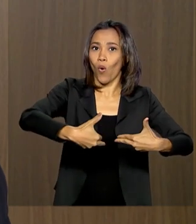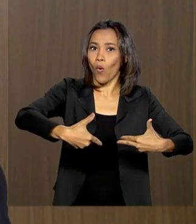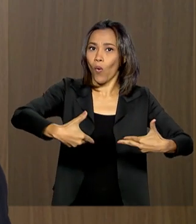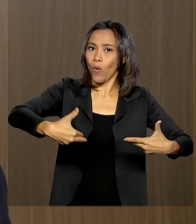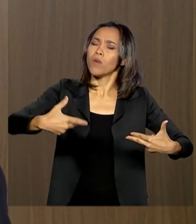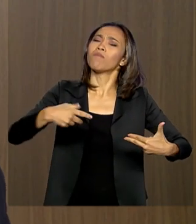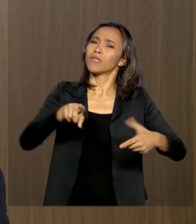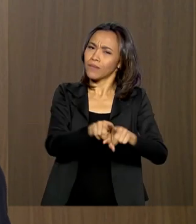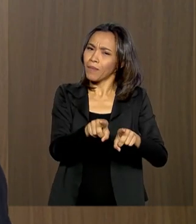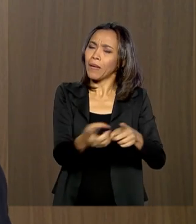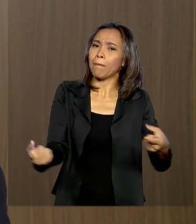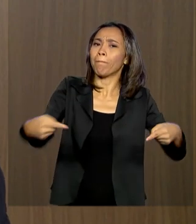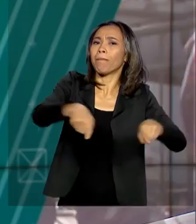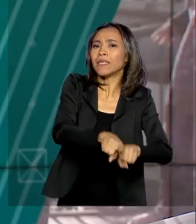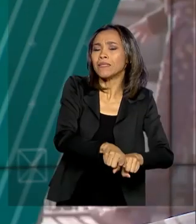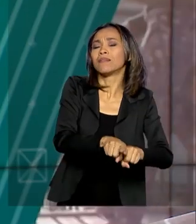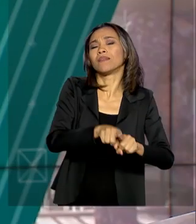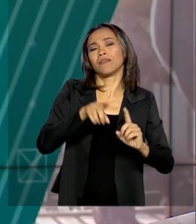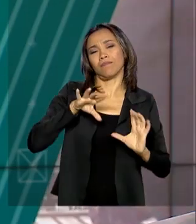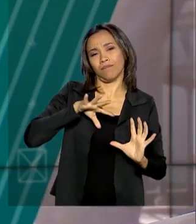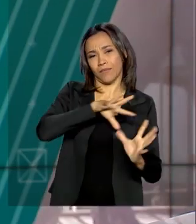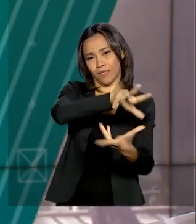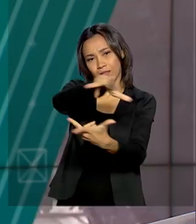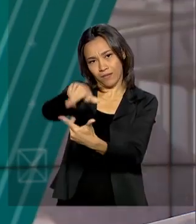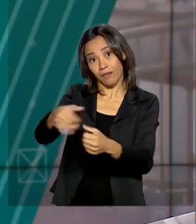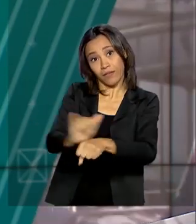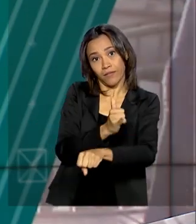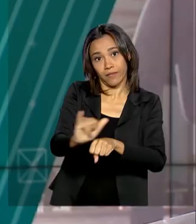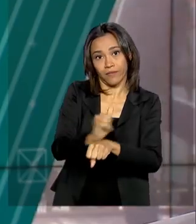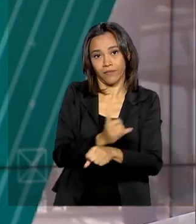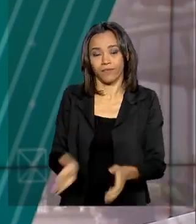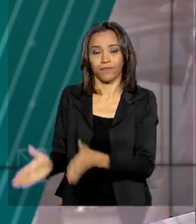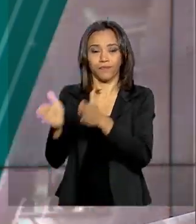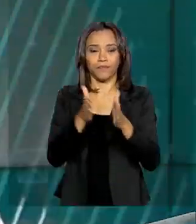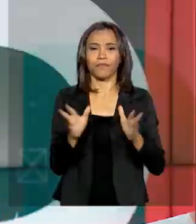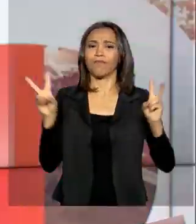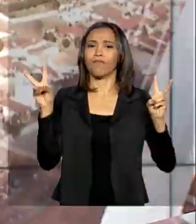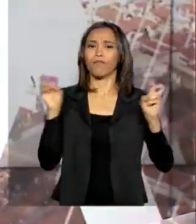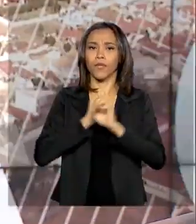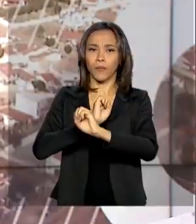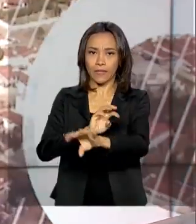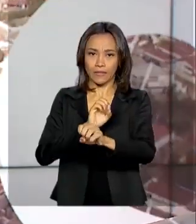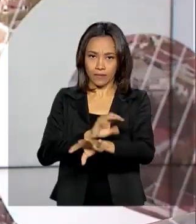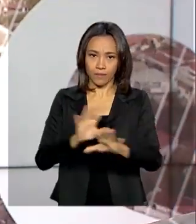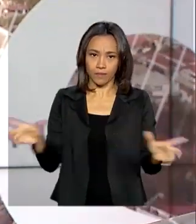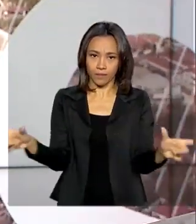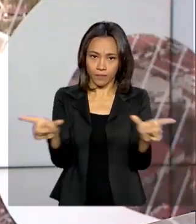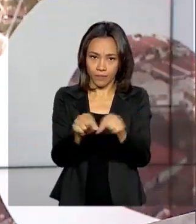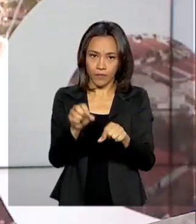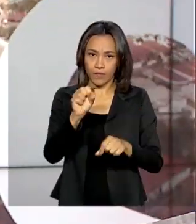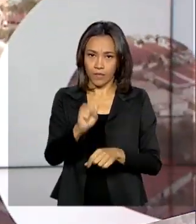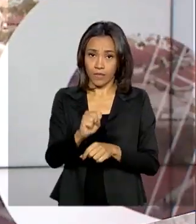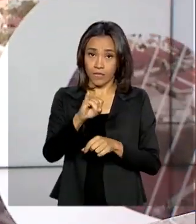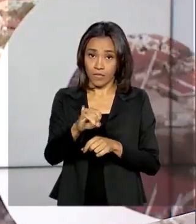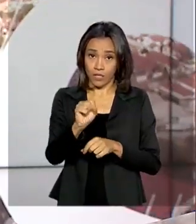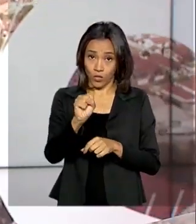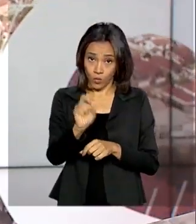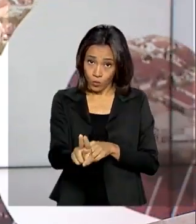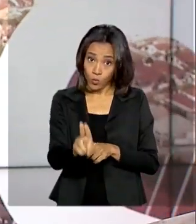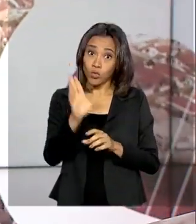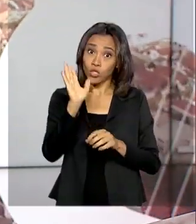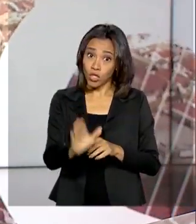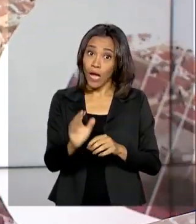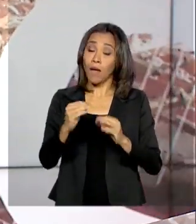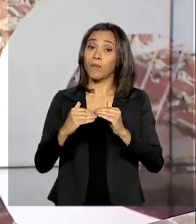de parceria internacional estratégica. Vamos falar sobre educação agora. O sistema de seleção unificada já ultrapassou